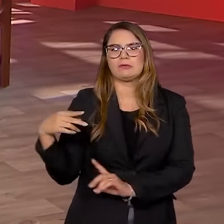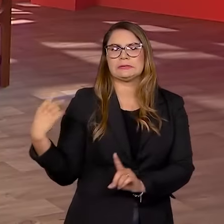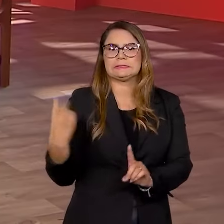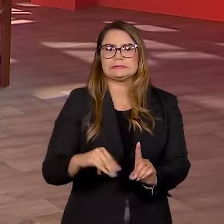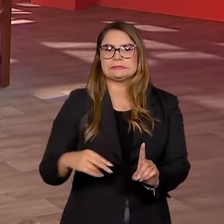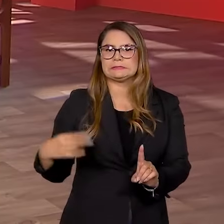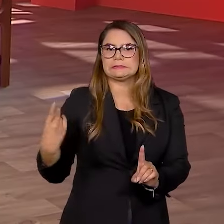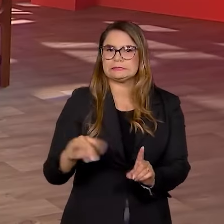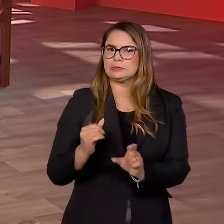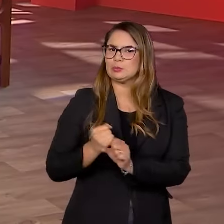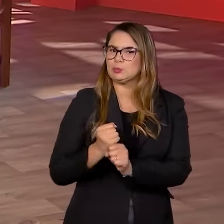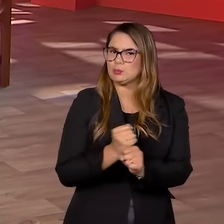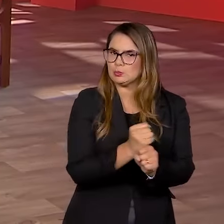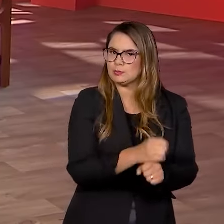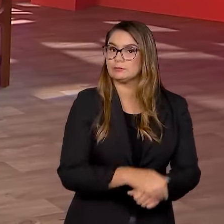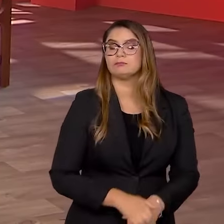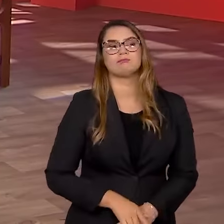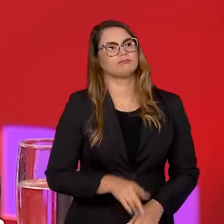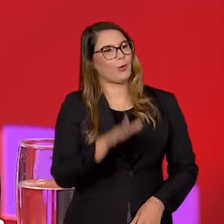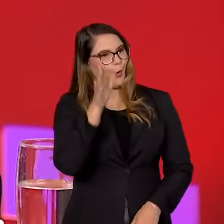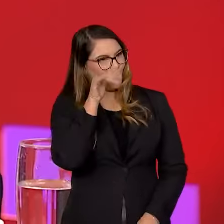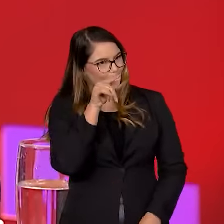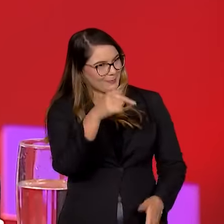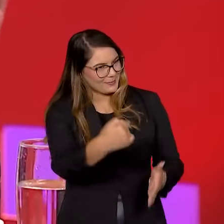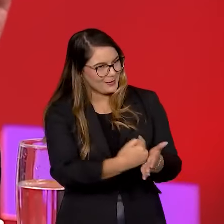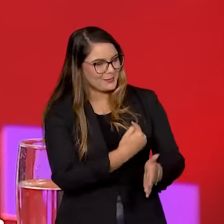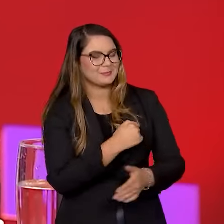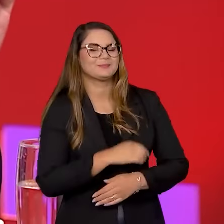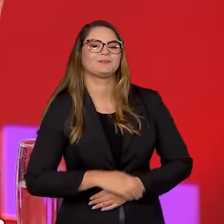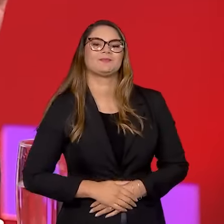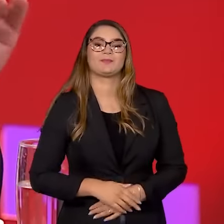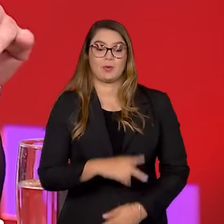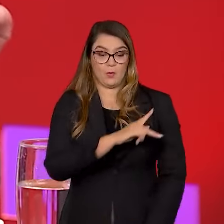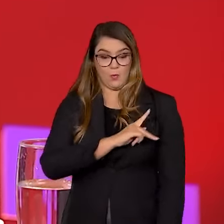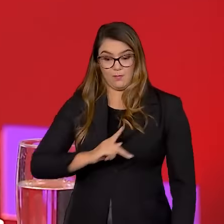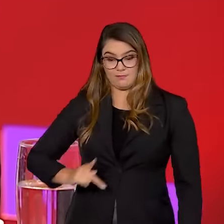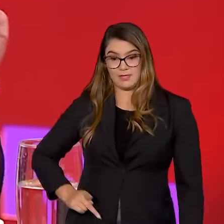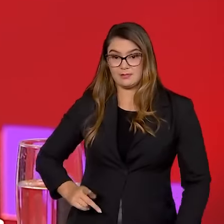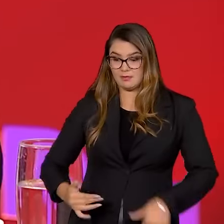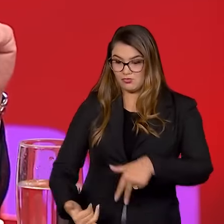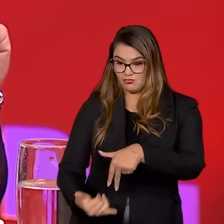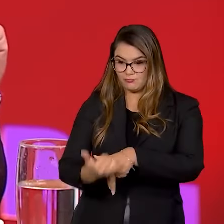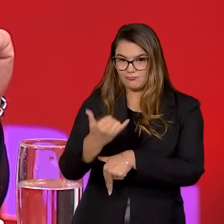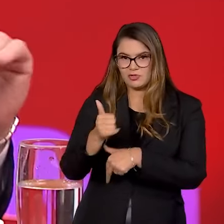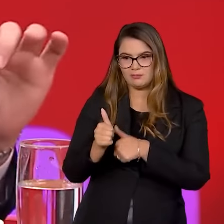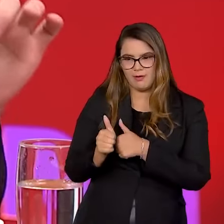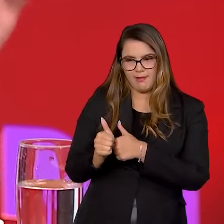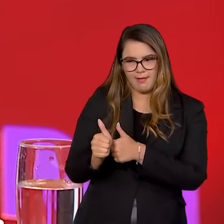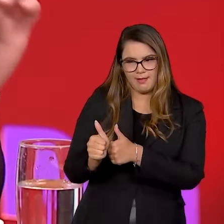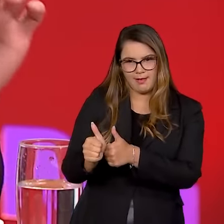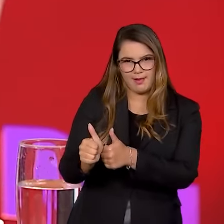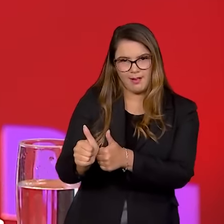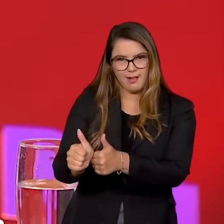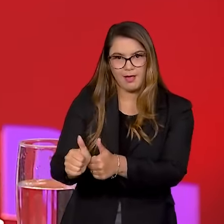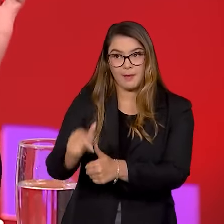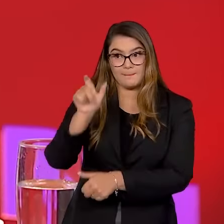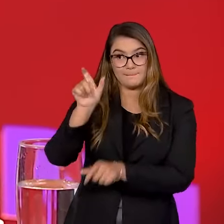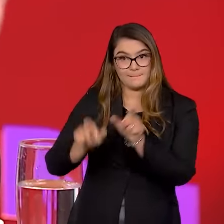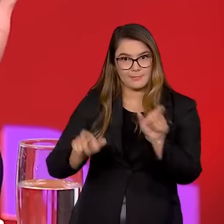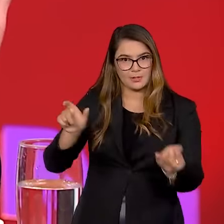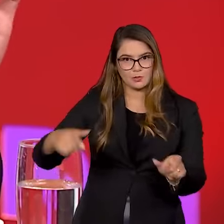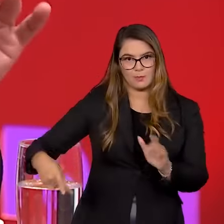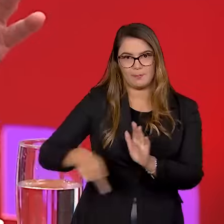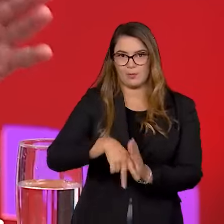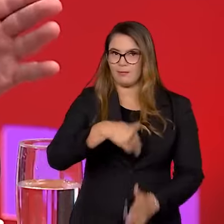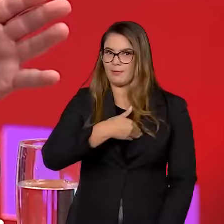nos últimos anos? Olha, curiosíssima essa sua pergunta. O presidente que foi vítima de uma perseguição implacável promovida por agentes